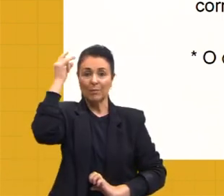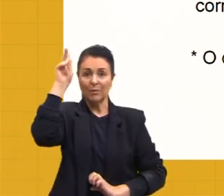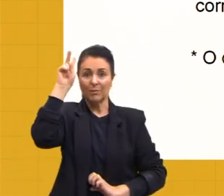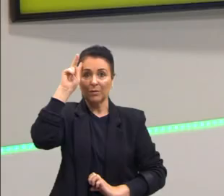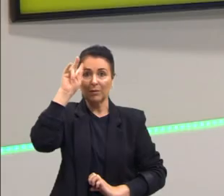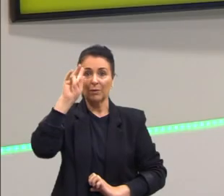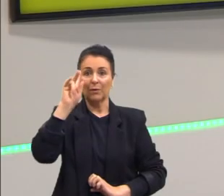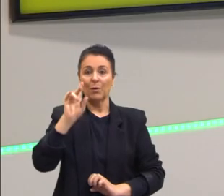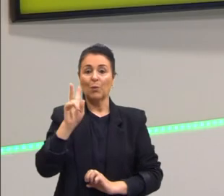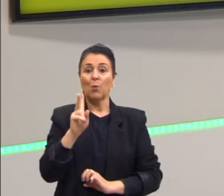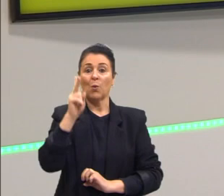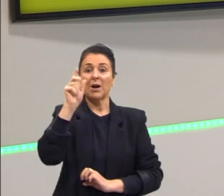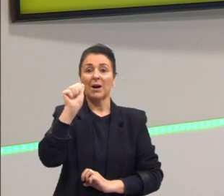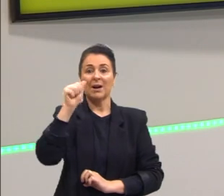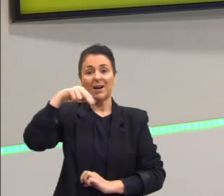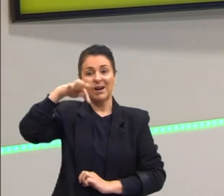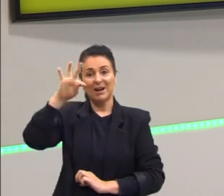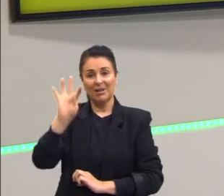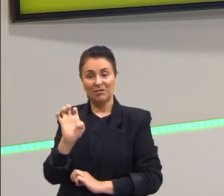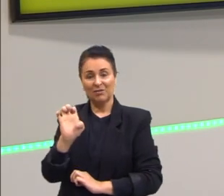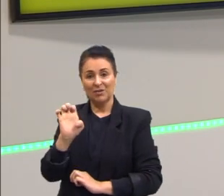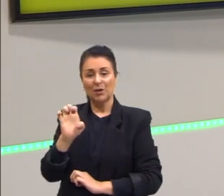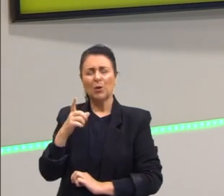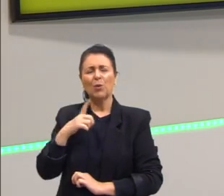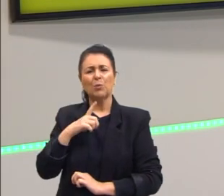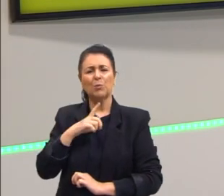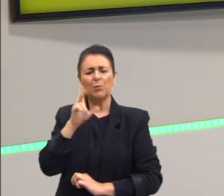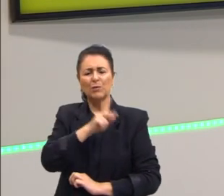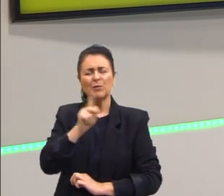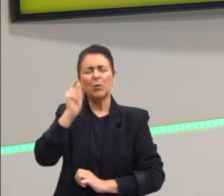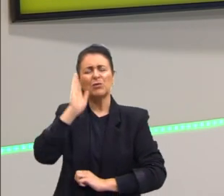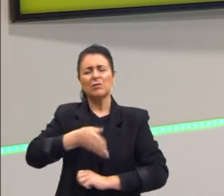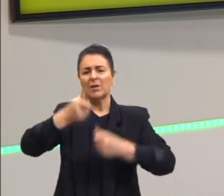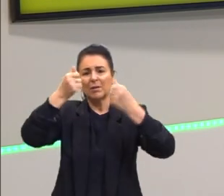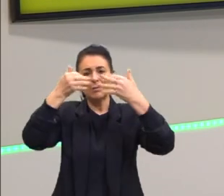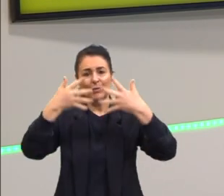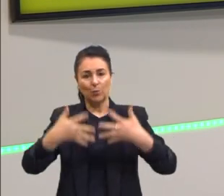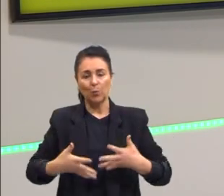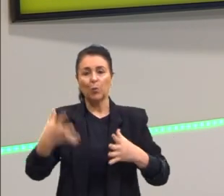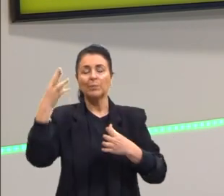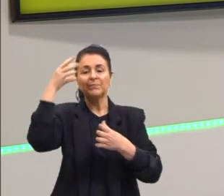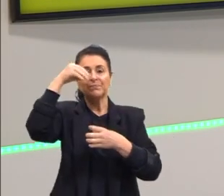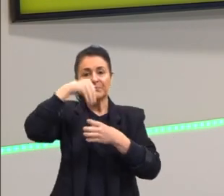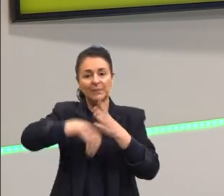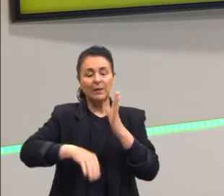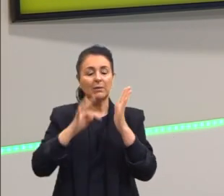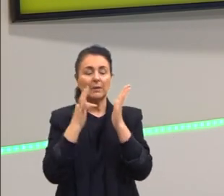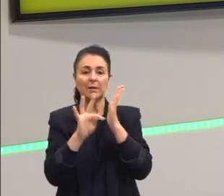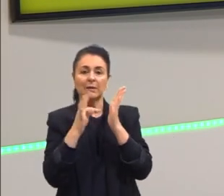nós já falamos dele sobre a teoria do conhecimento. Para a teoria do conhecimento, lembra que o Kant,